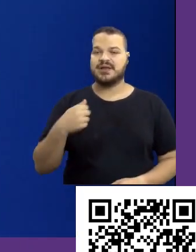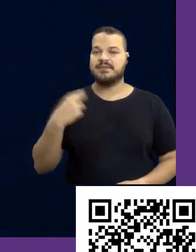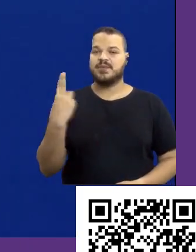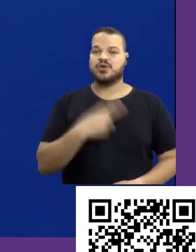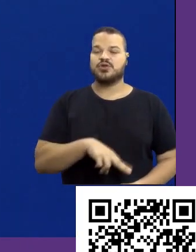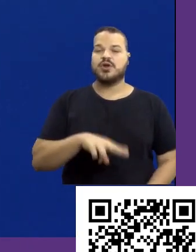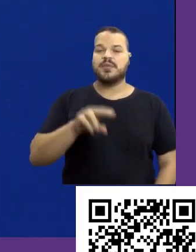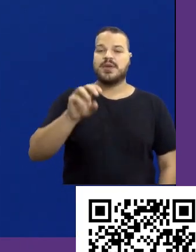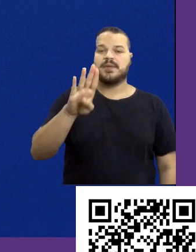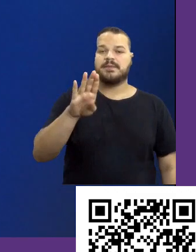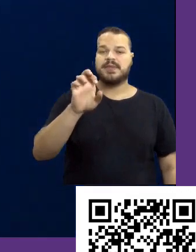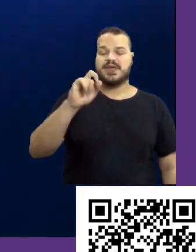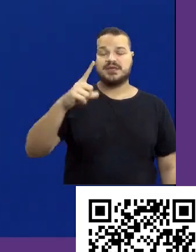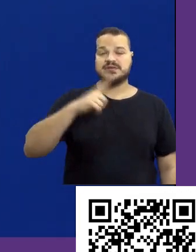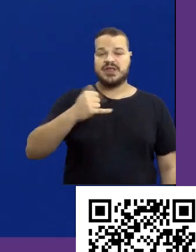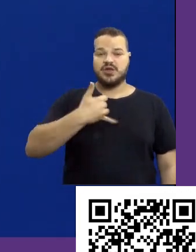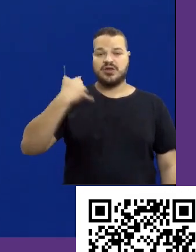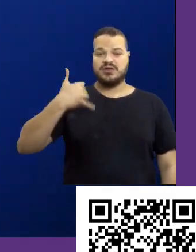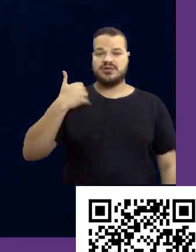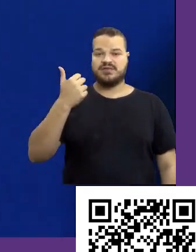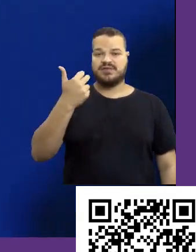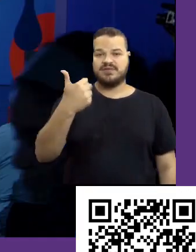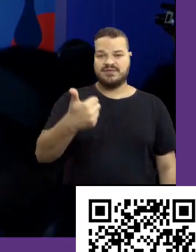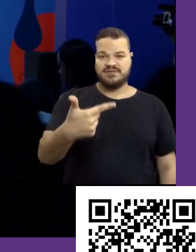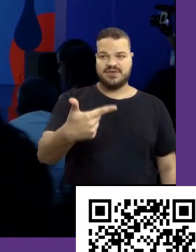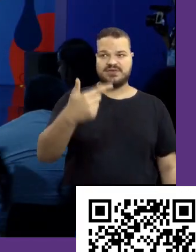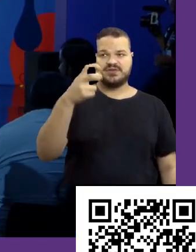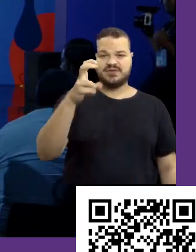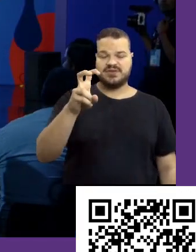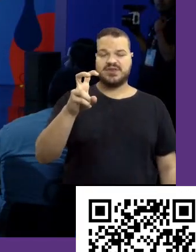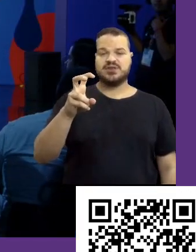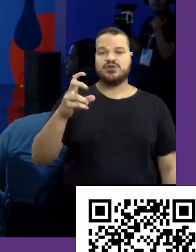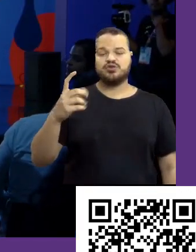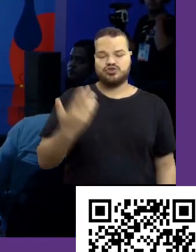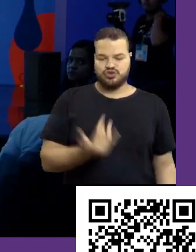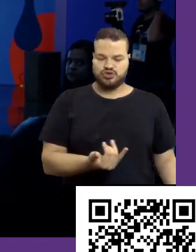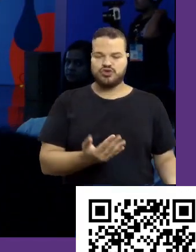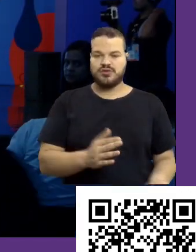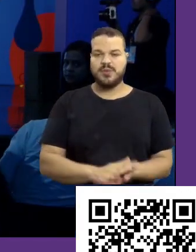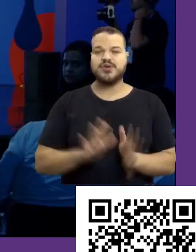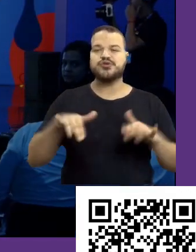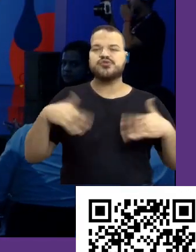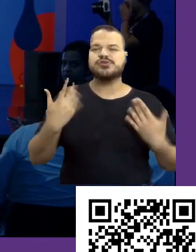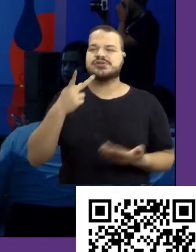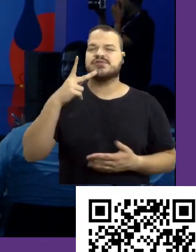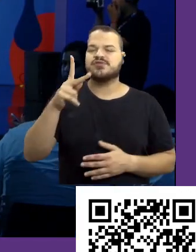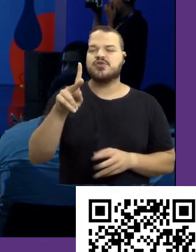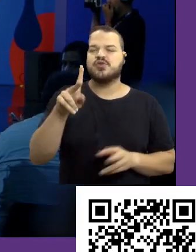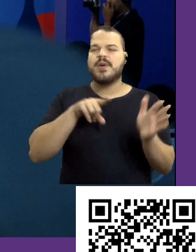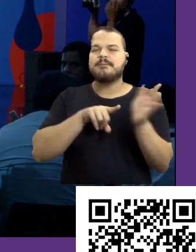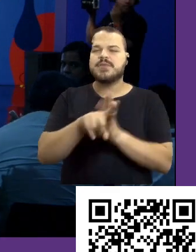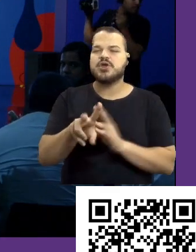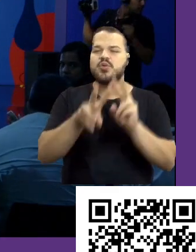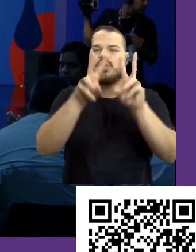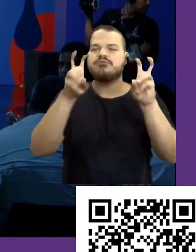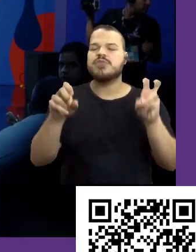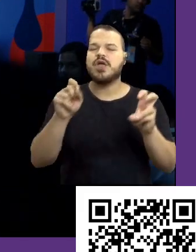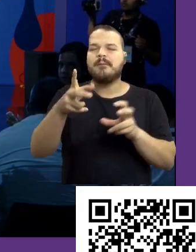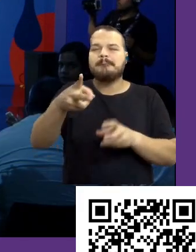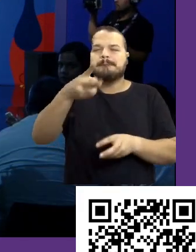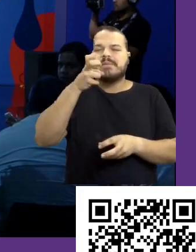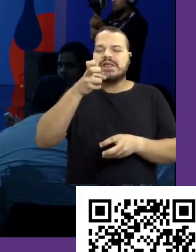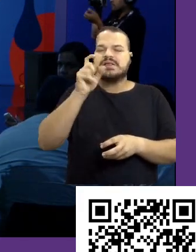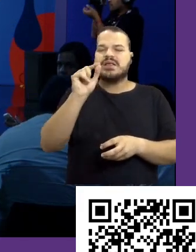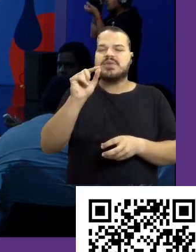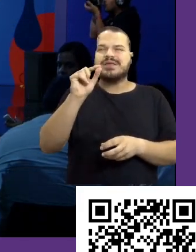Beatriz. Eu tenho 25 anos, eu sou nova também, mas quando ela falou uma questão, eu percebi que, eu